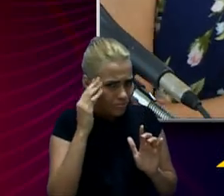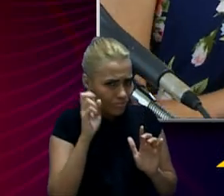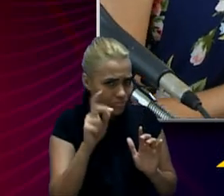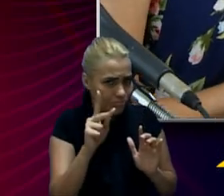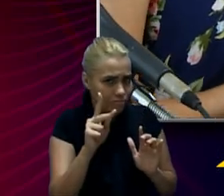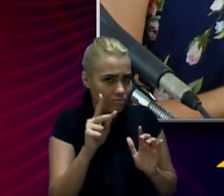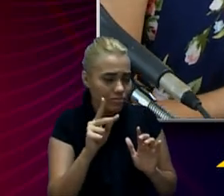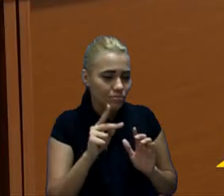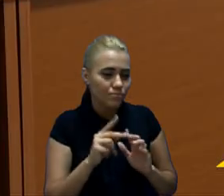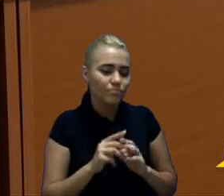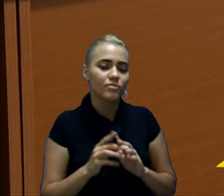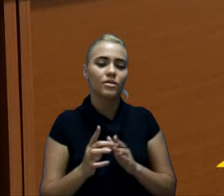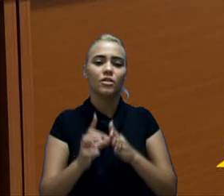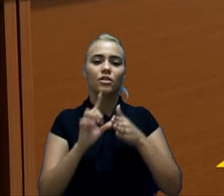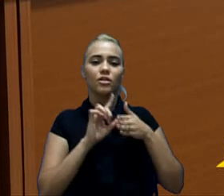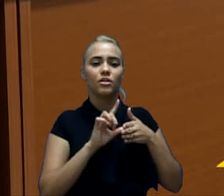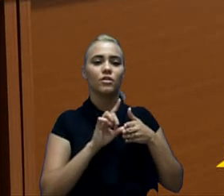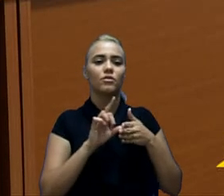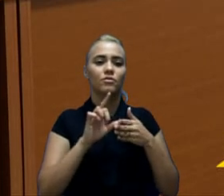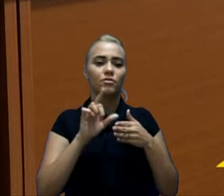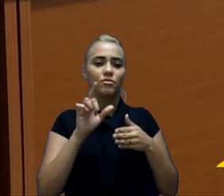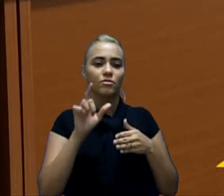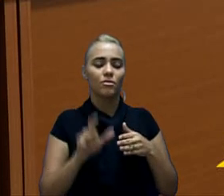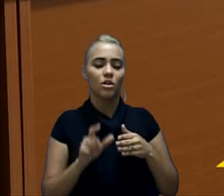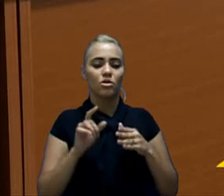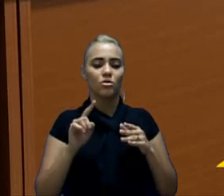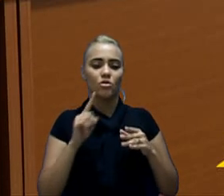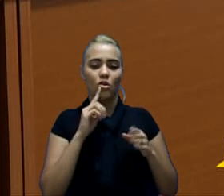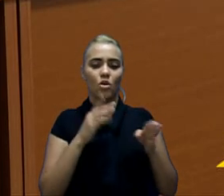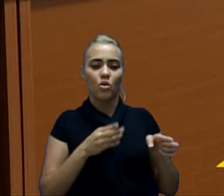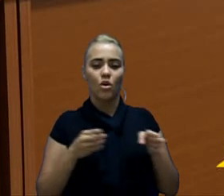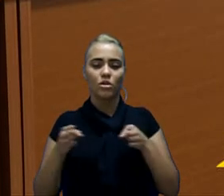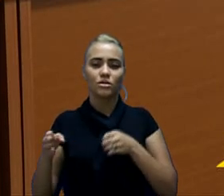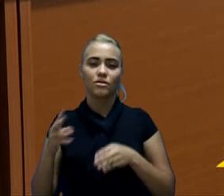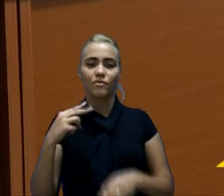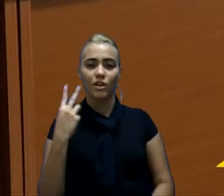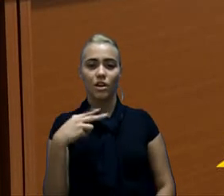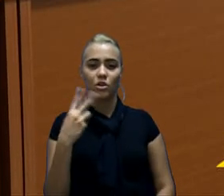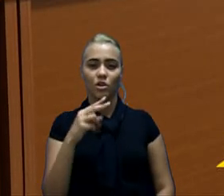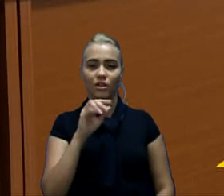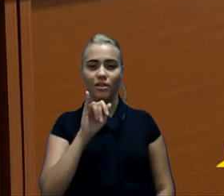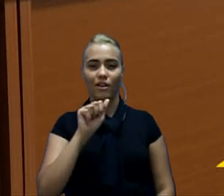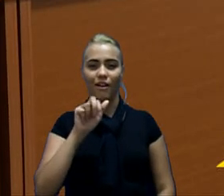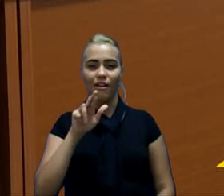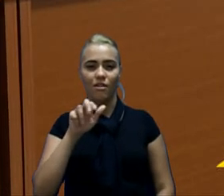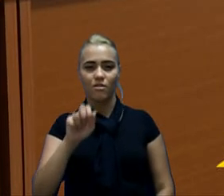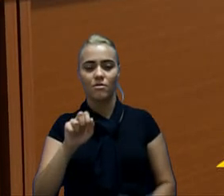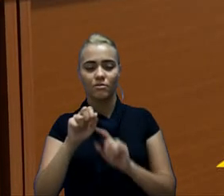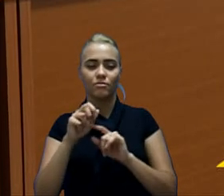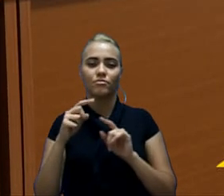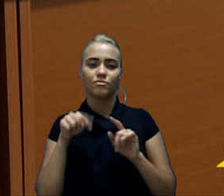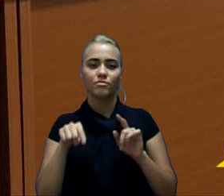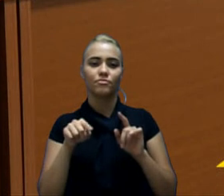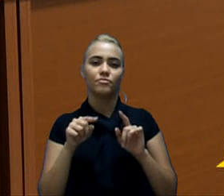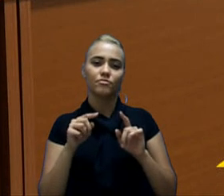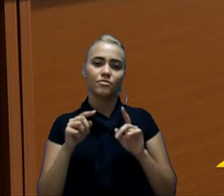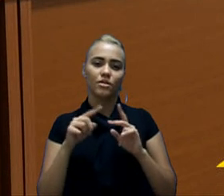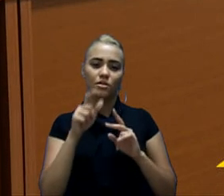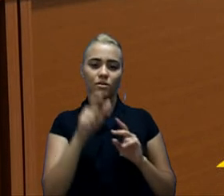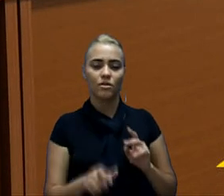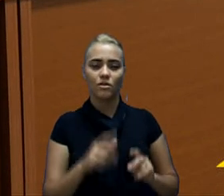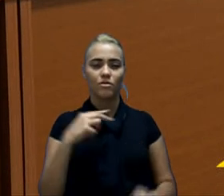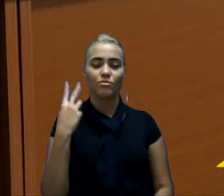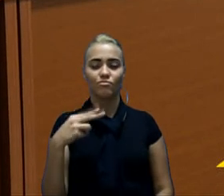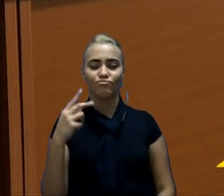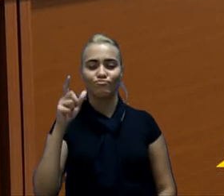Antes de abrir a palavra aqui, o Elker, por uma questão de ordem, vou passar a palavra para a vereadora Iara, e queria também citar a presença do ilustre